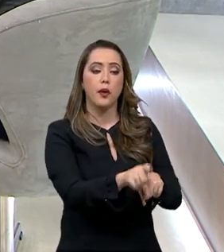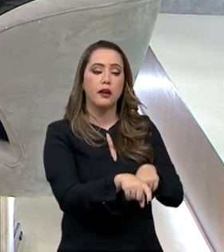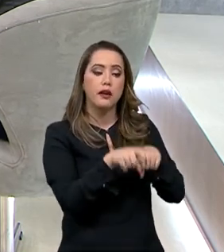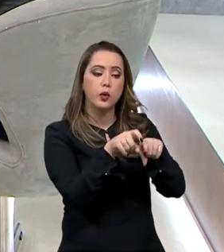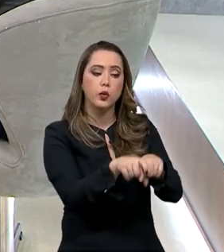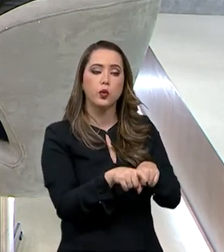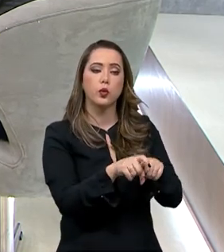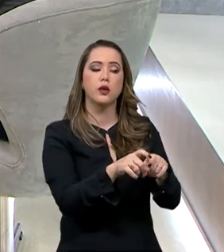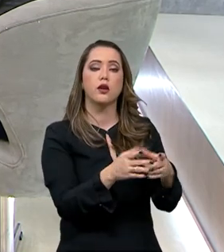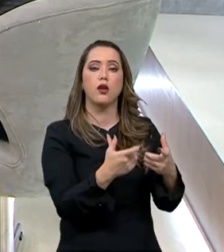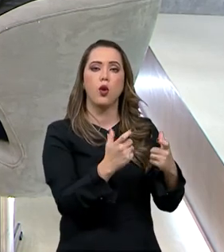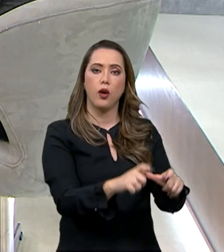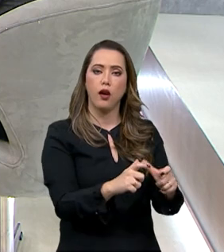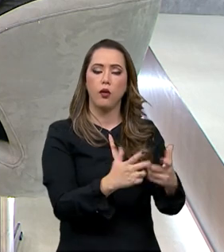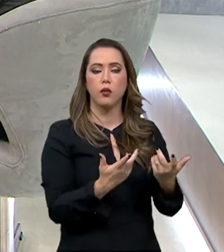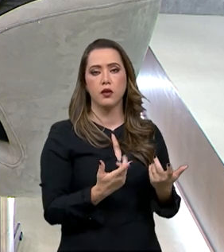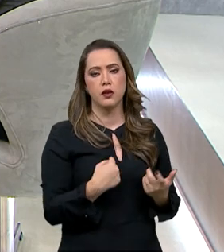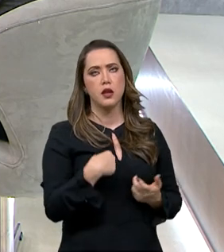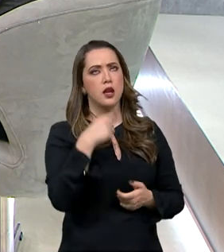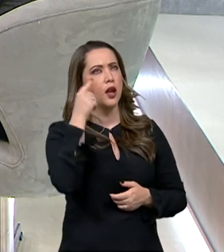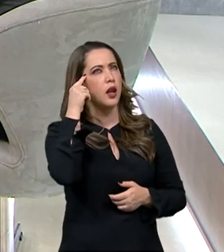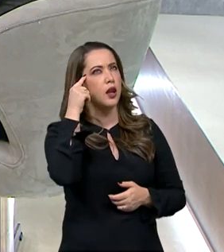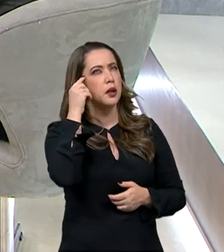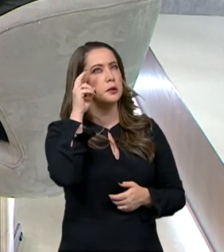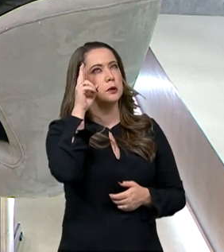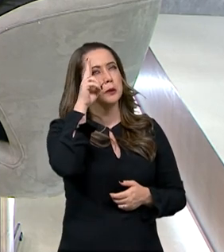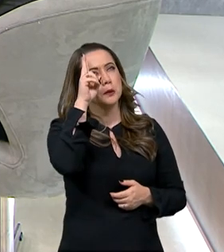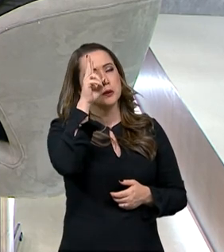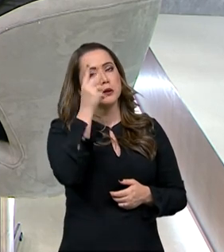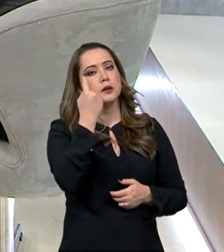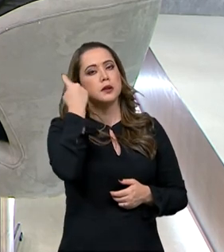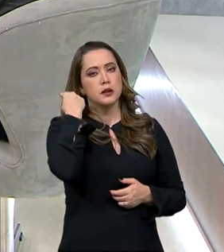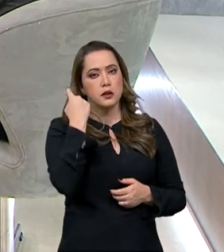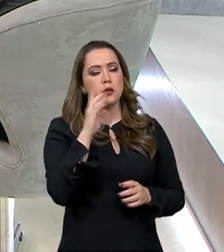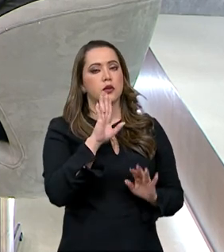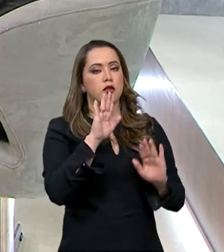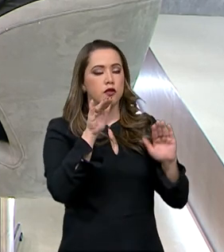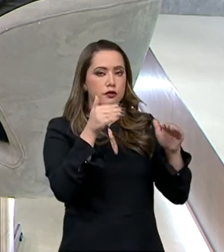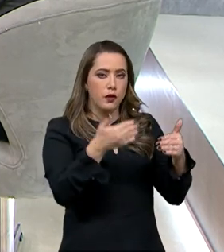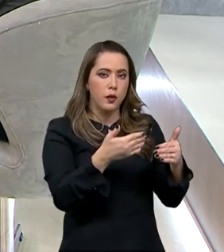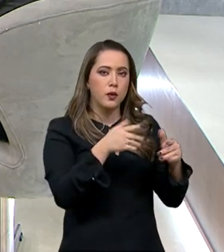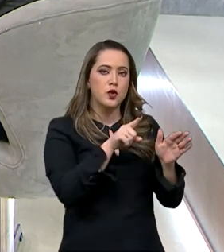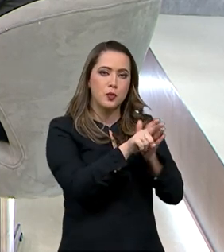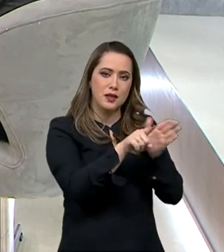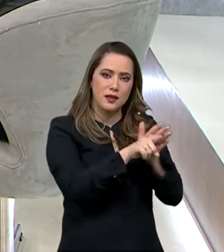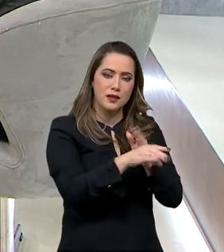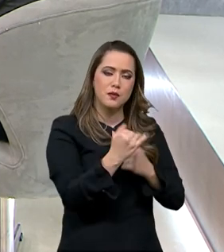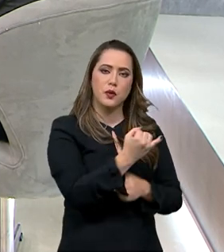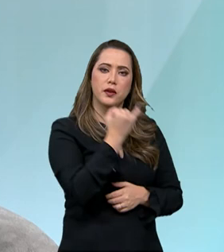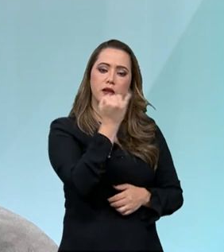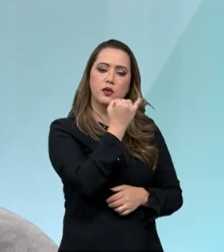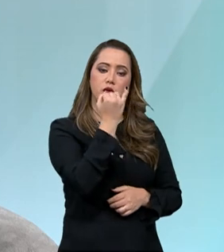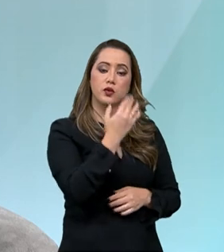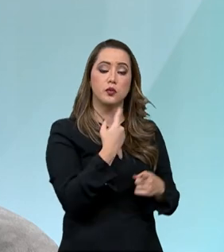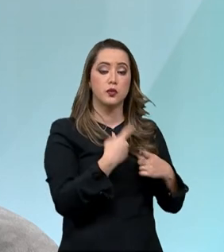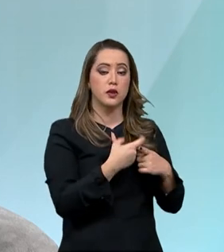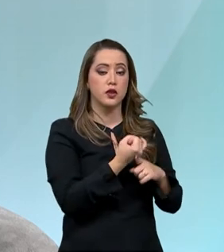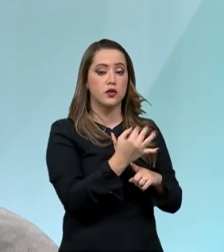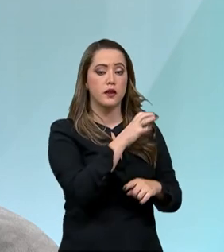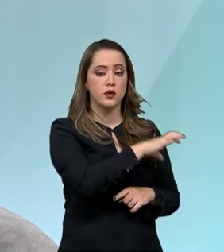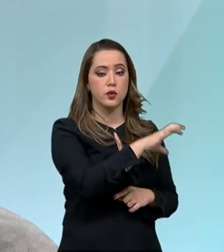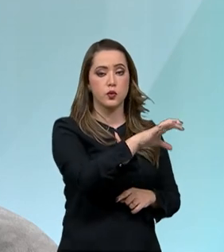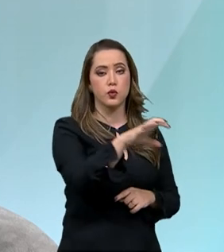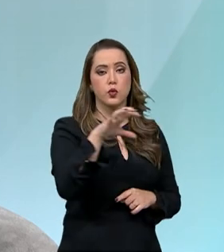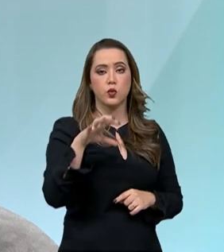Eu lembro que a Embrapa, assim, tem um foco de pesquisa bastante abrangente, Afinal de contas, são várias áreas de